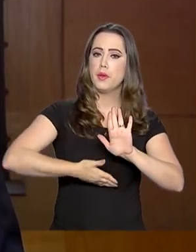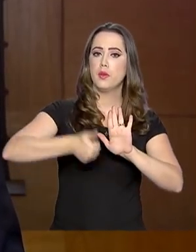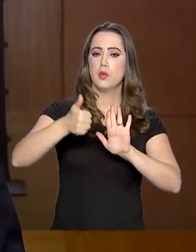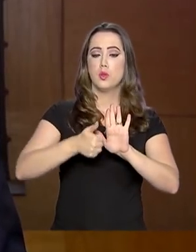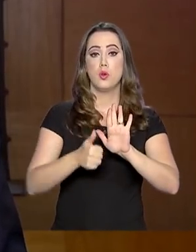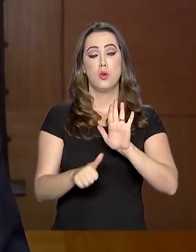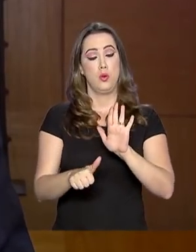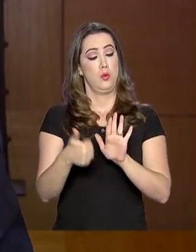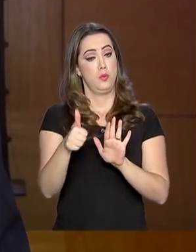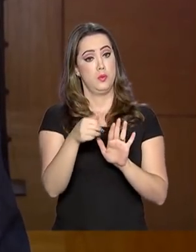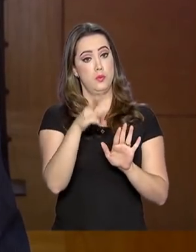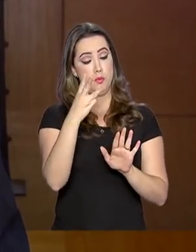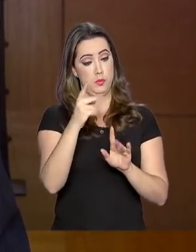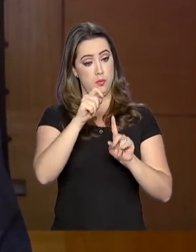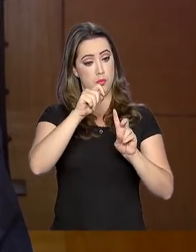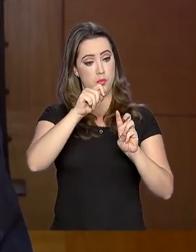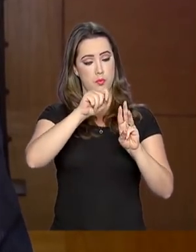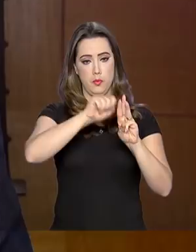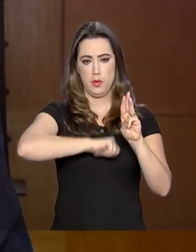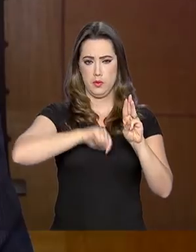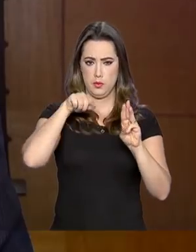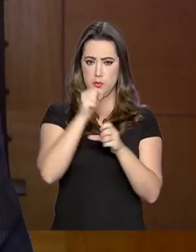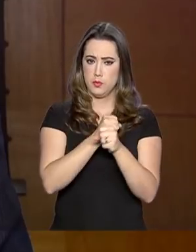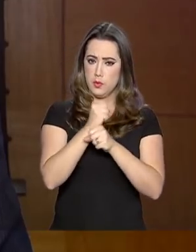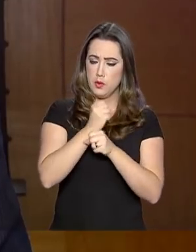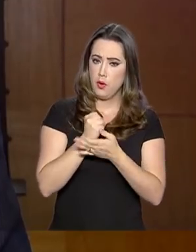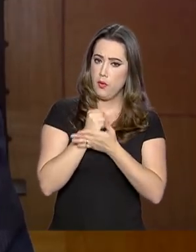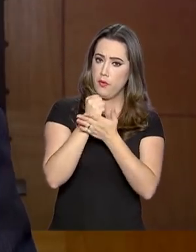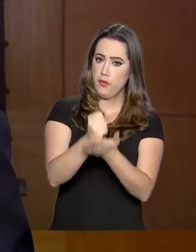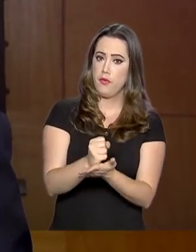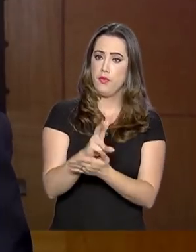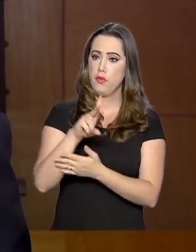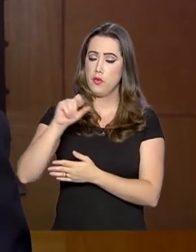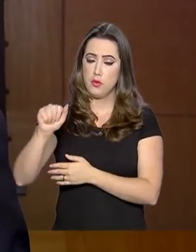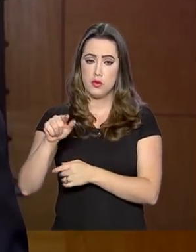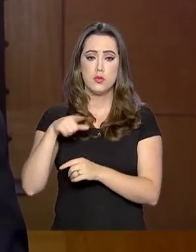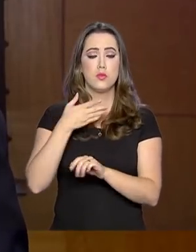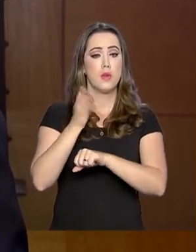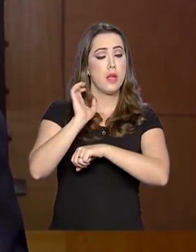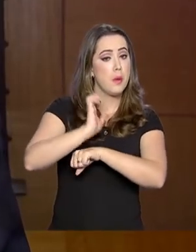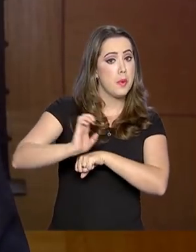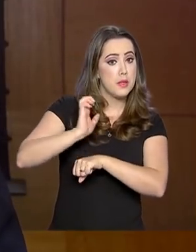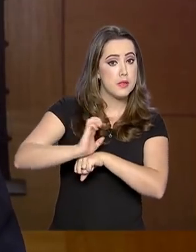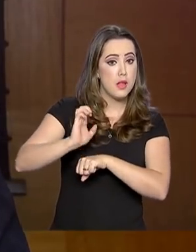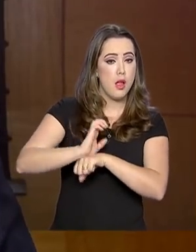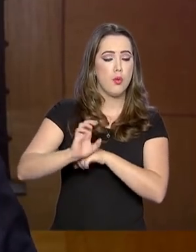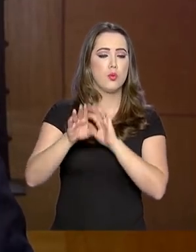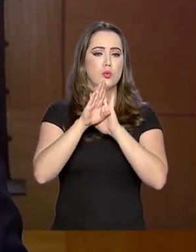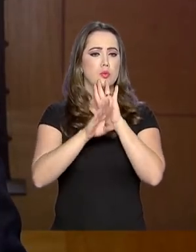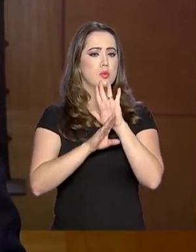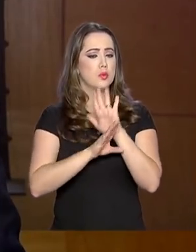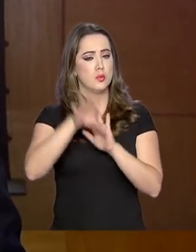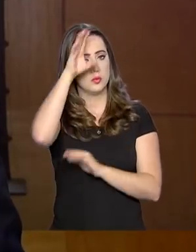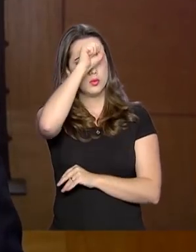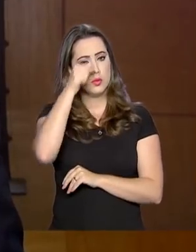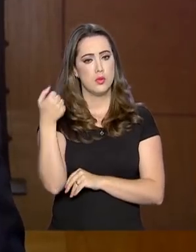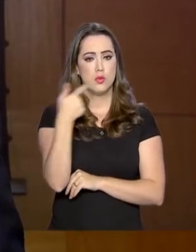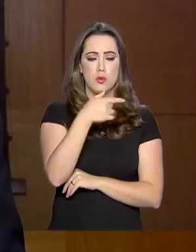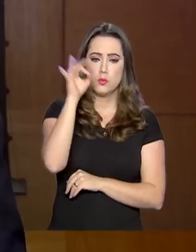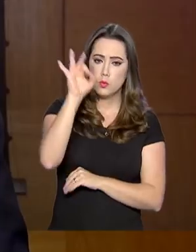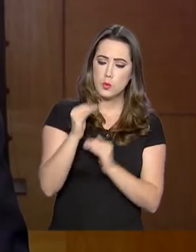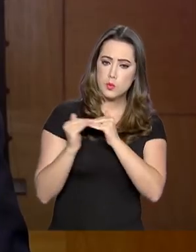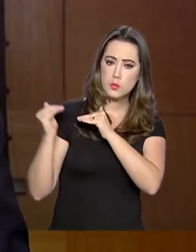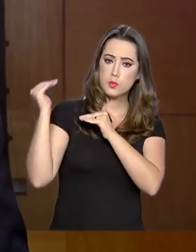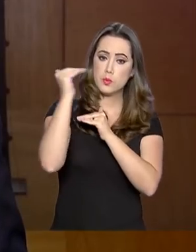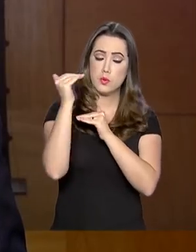No primeiro trimestre deste ano, a oferta de vagas para estágio e programas de aprendizagem foi 12%